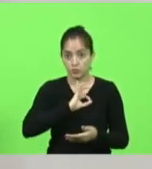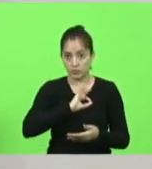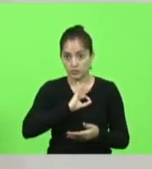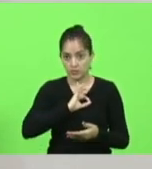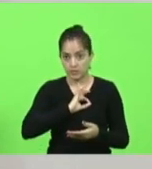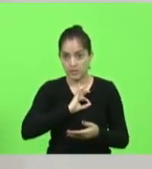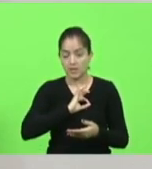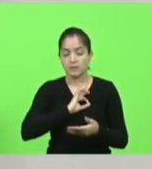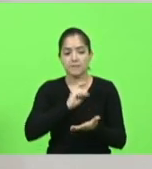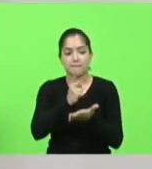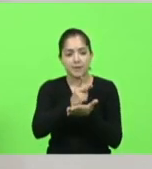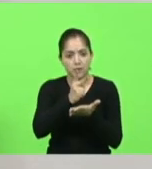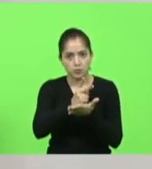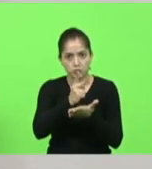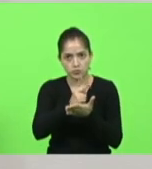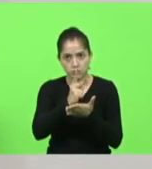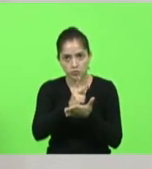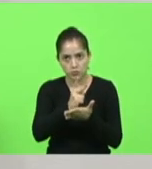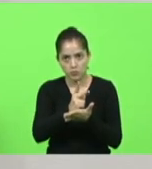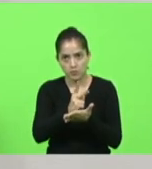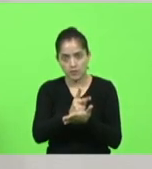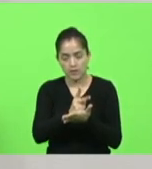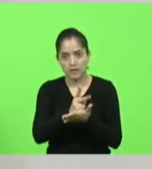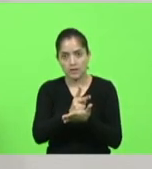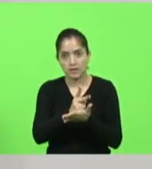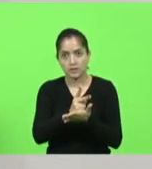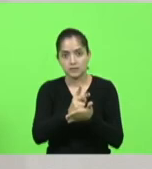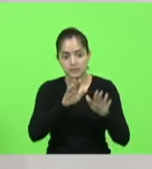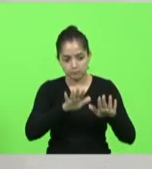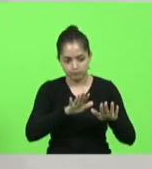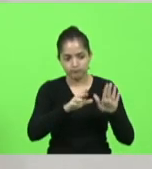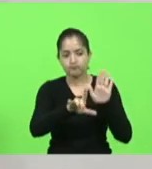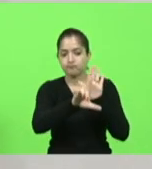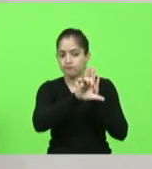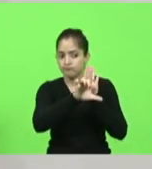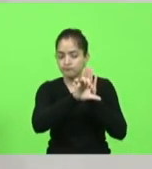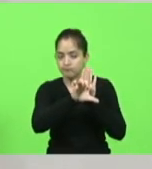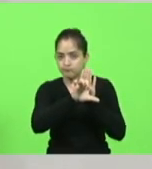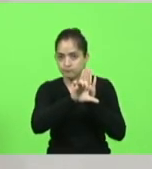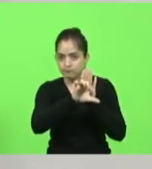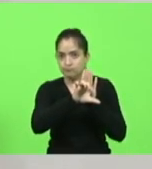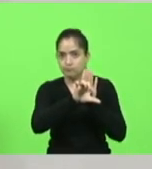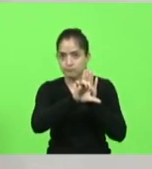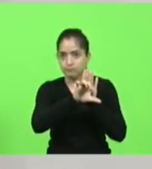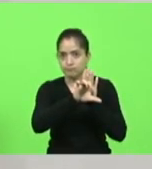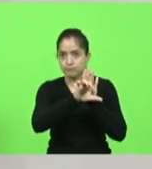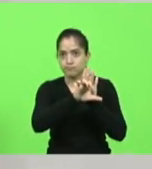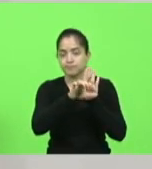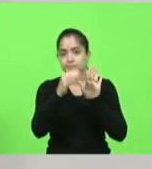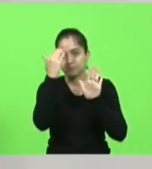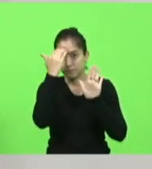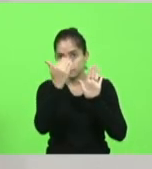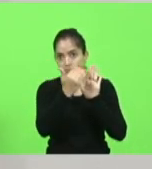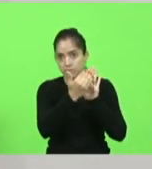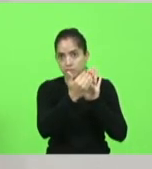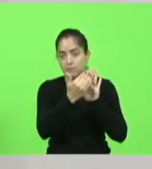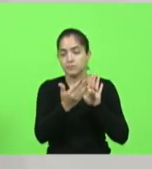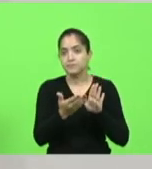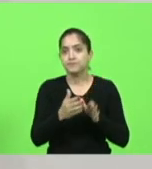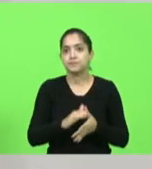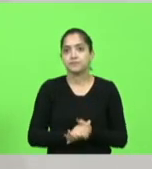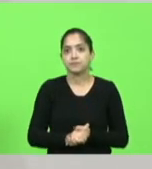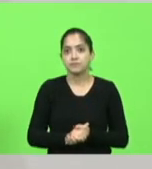integralidade dentro daqueles que ficaram na lei, deputado Silvio, o senhor que é um dos ícones aqui da nossa